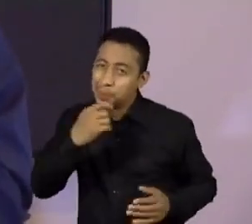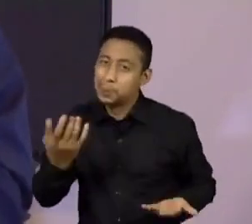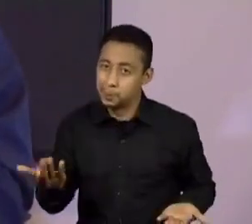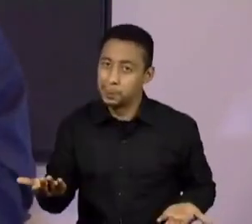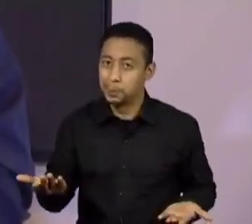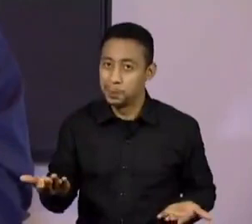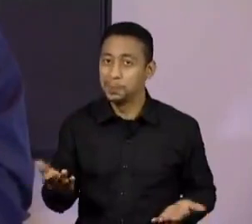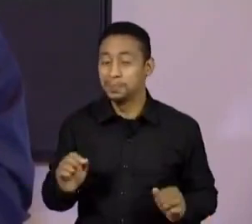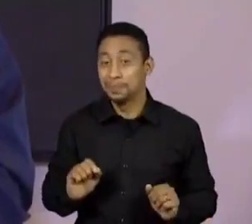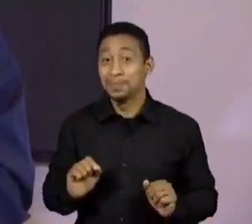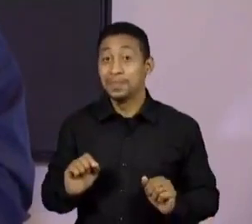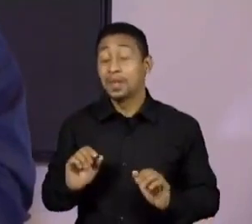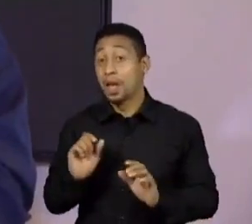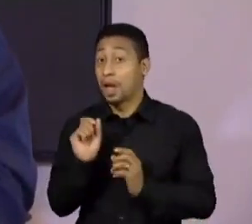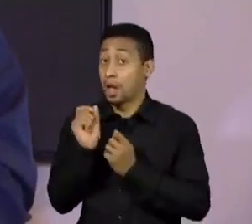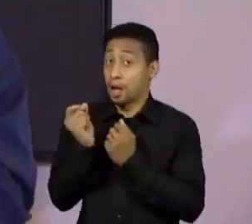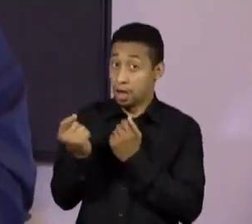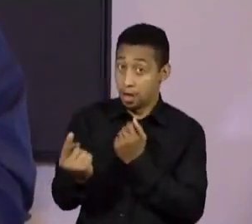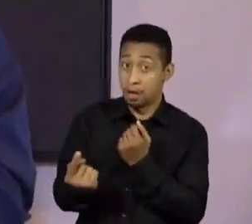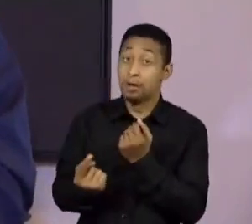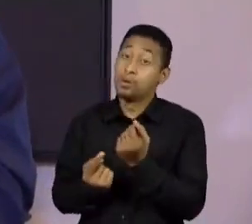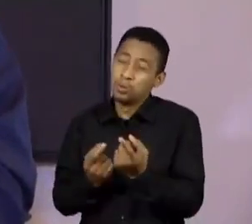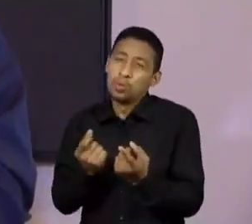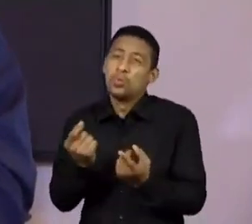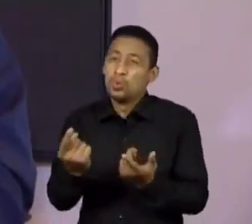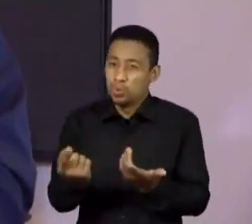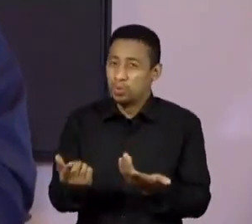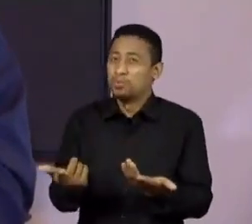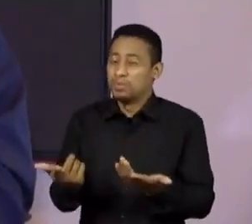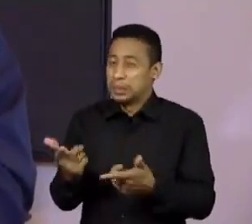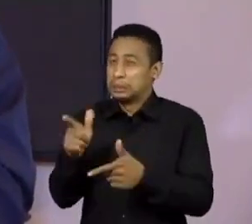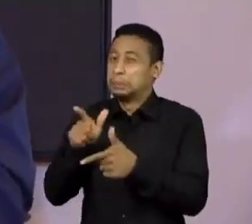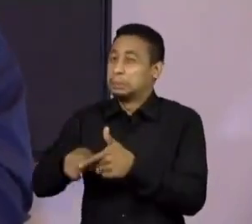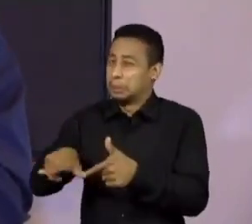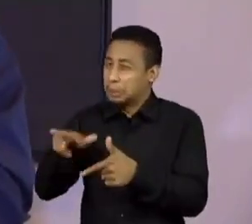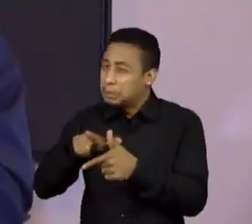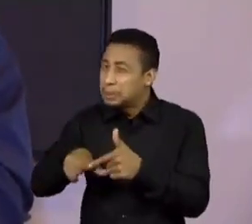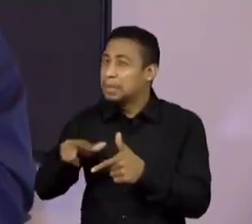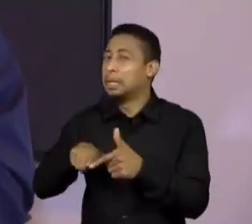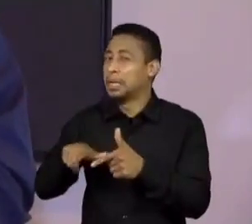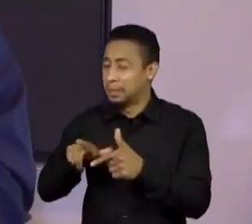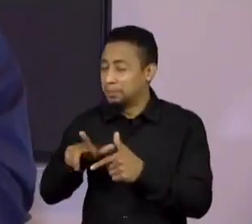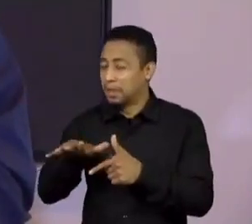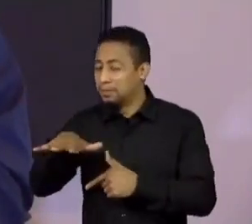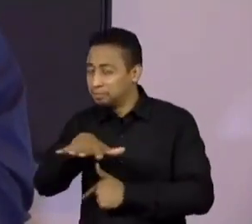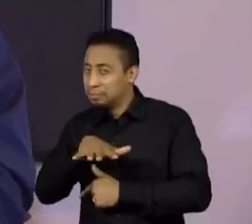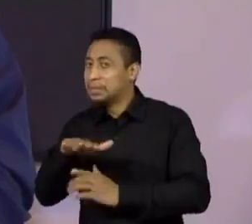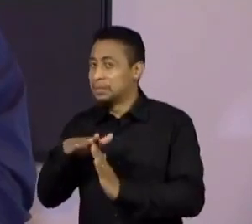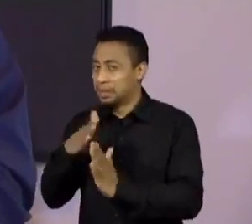É... algumas até, enfim, problemas internos na escola e tal, né?